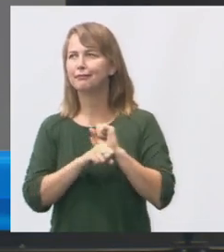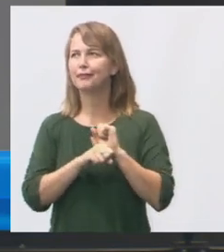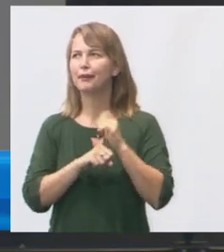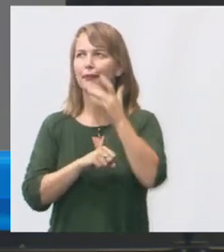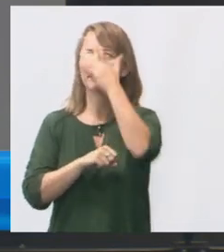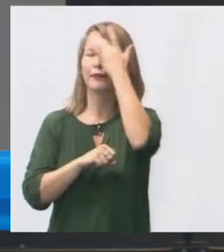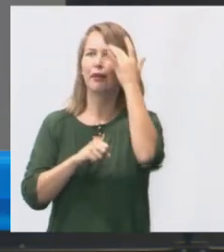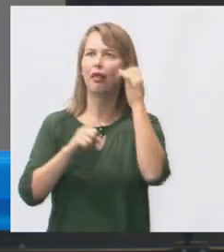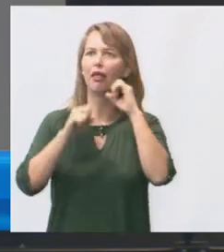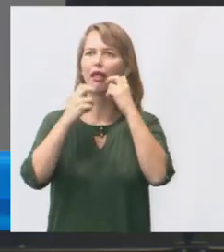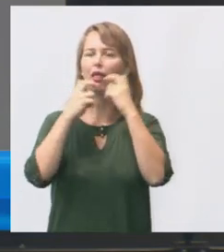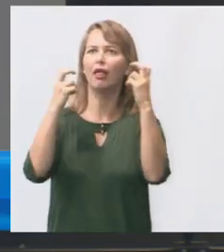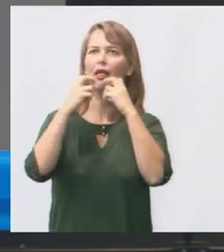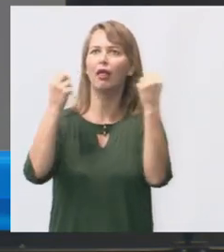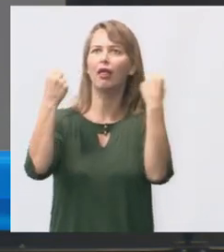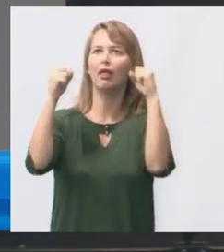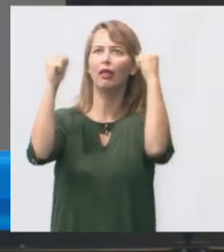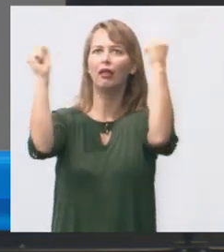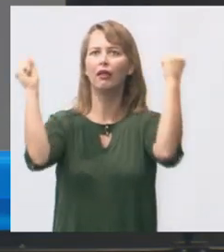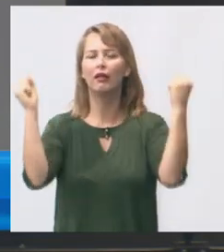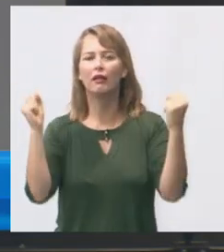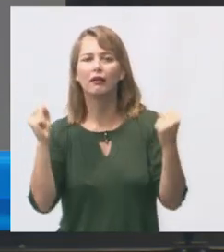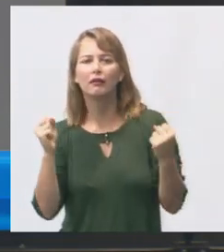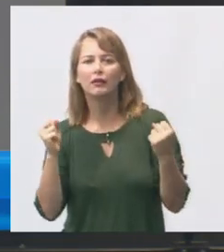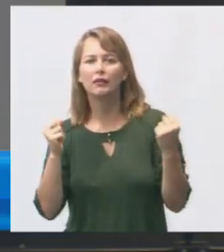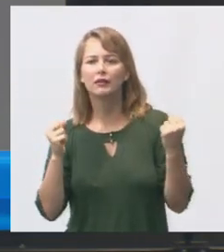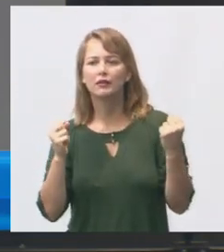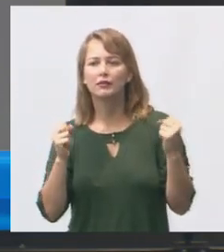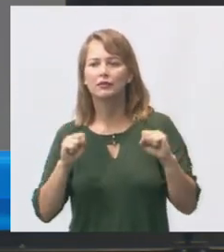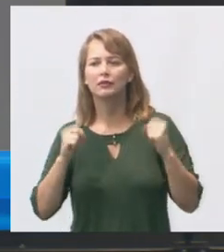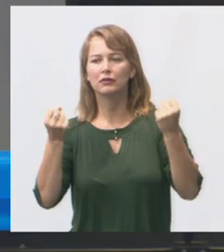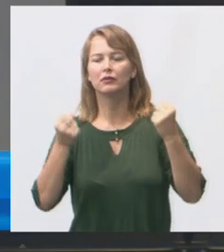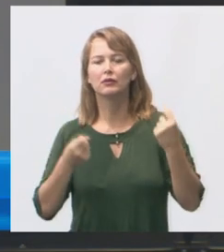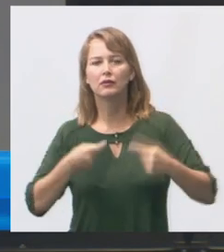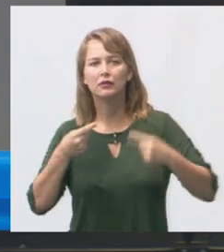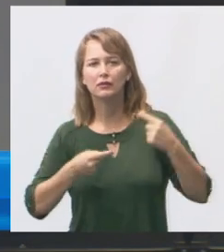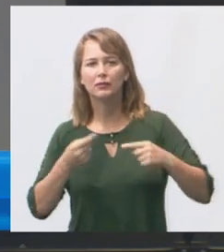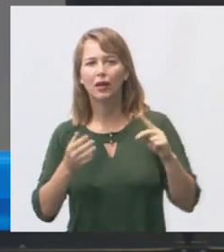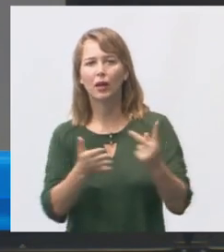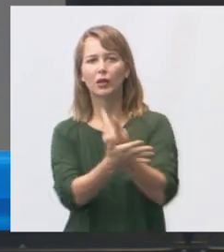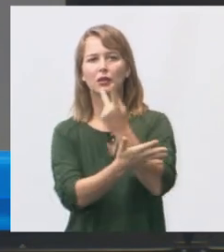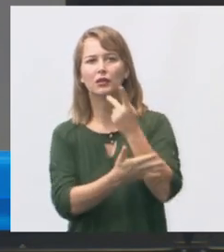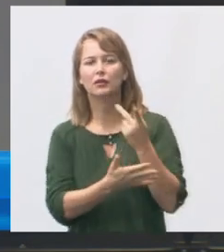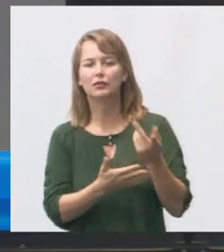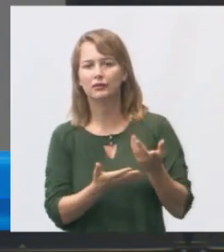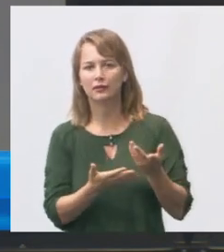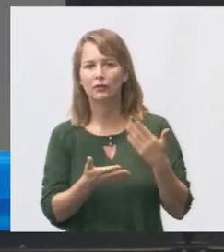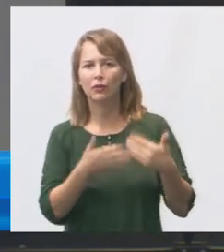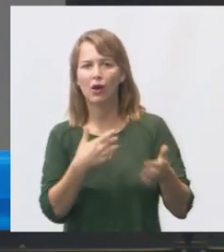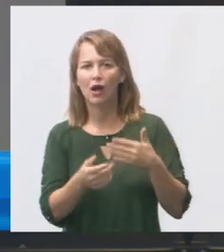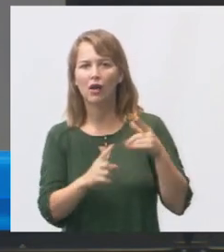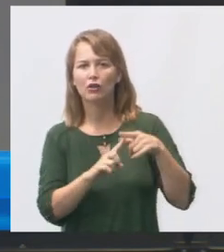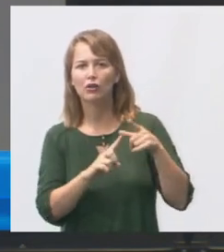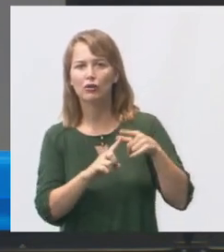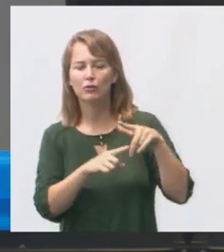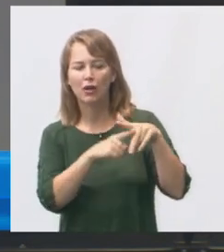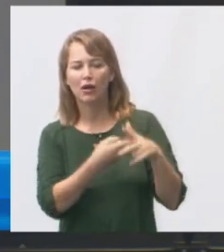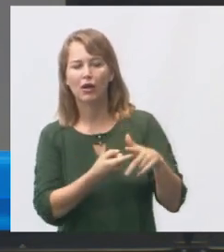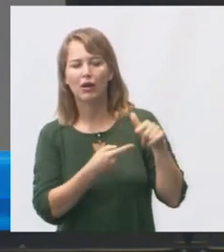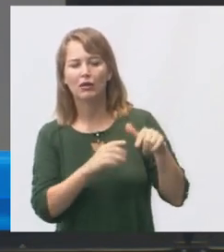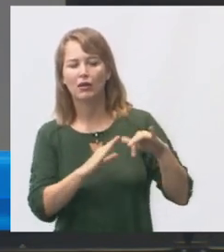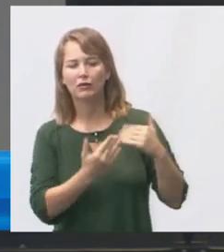alguém espernear um pouco mais de força política para poder acontecer qualquer tipo de manutenção nas